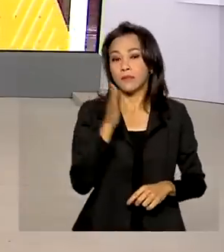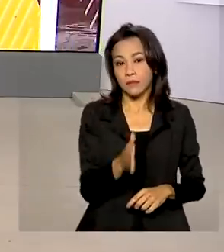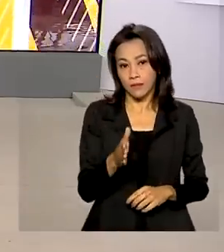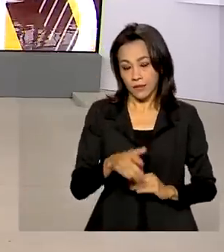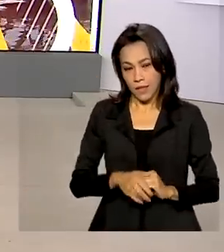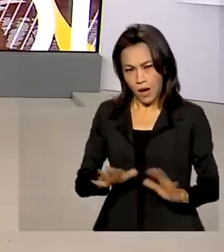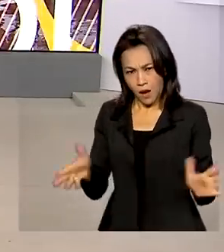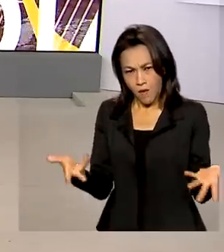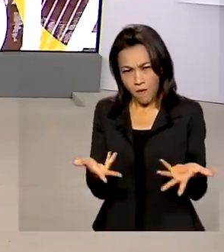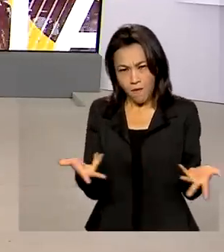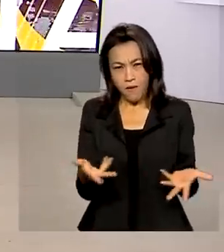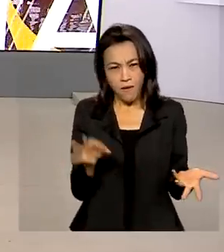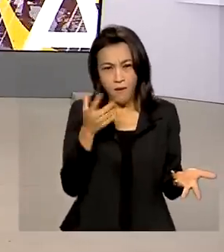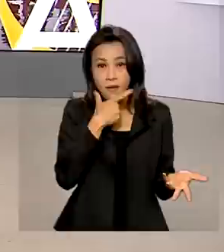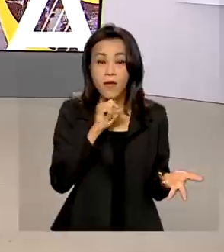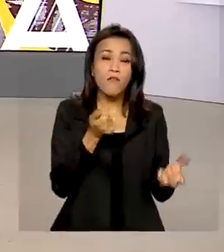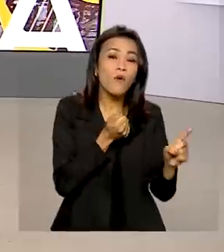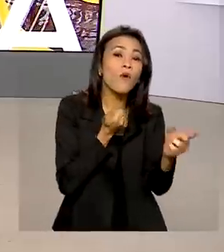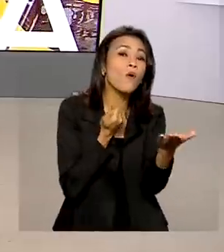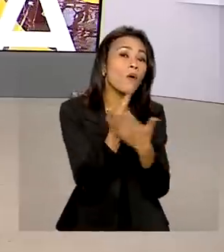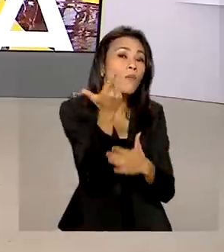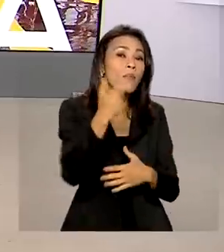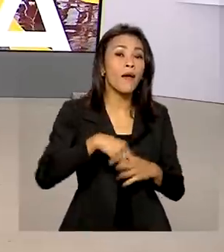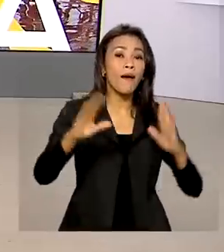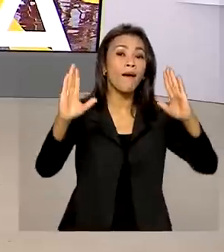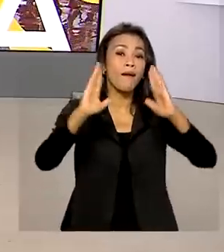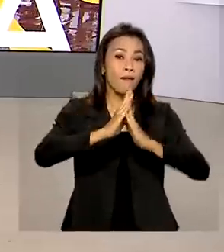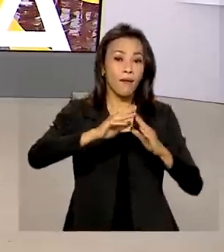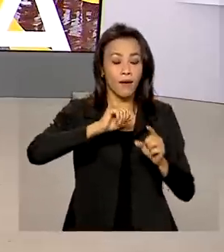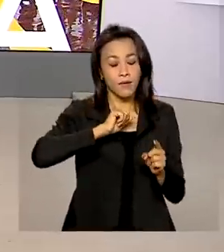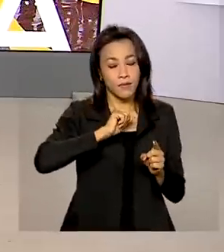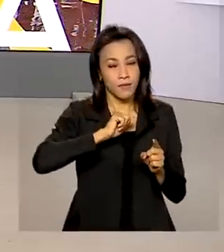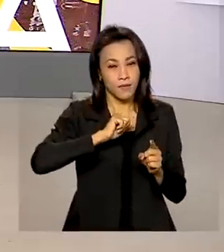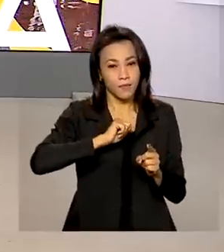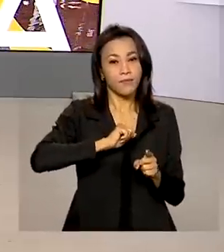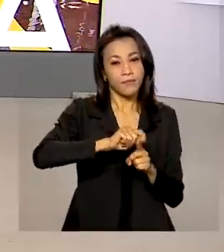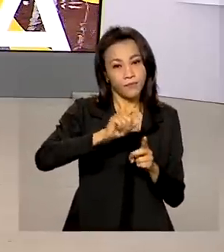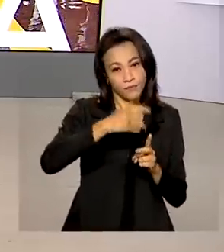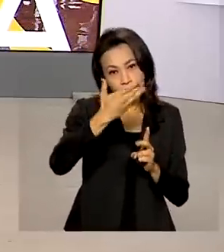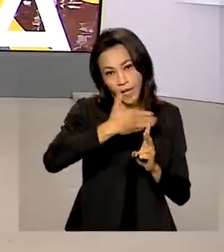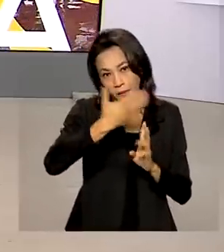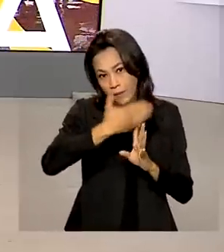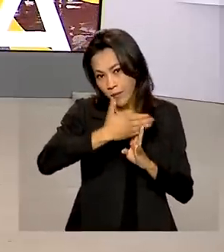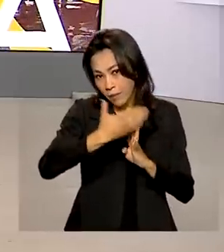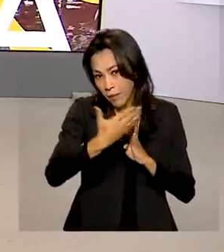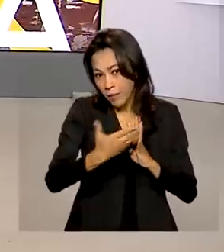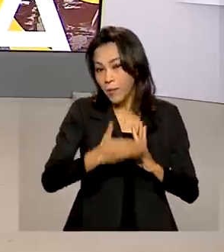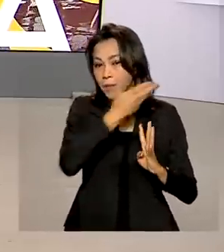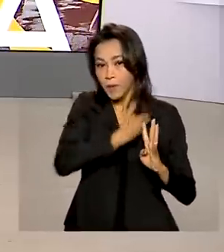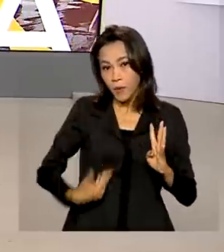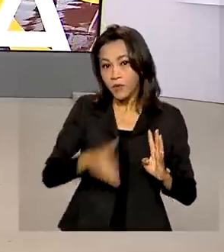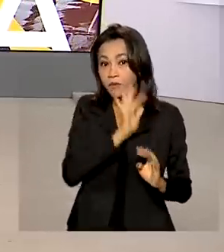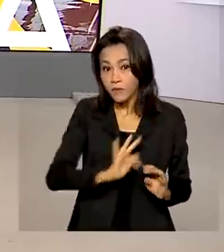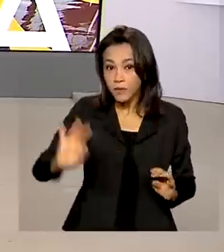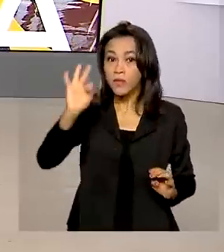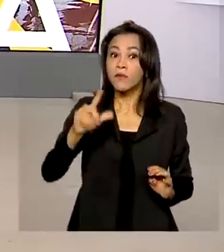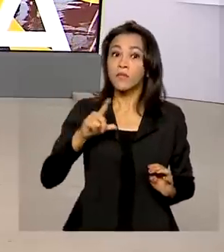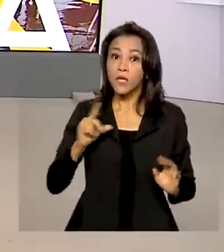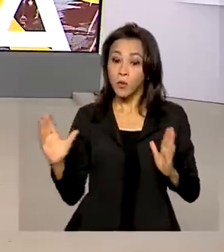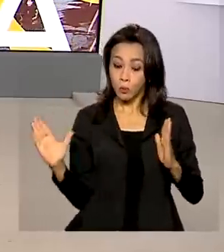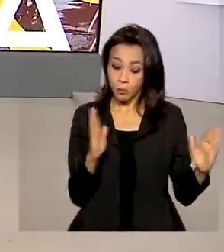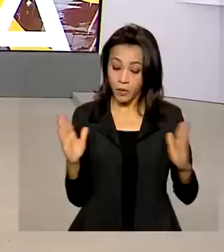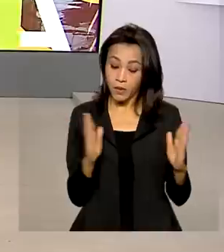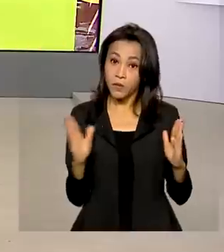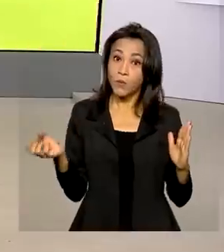partir de agora, quem for financiar a casa própria pelo Programa Habitacional do Governo Federal terá um novo prazo